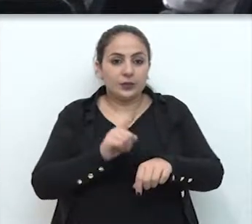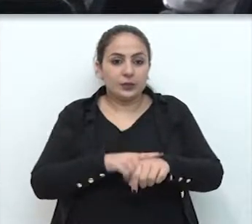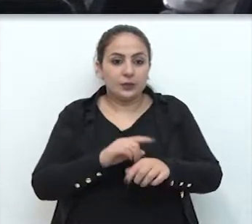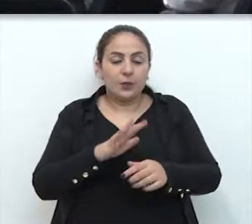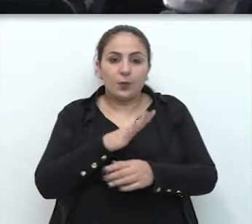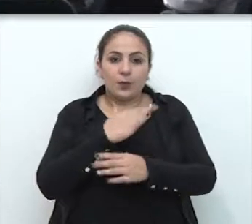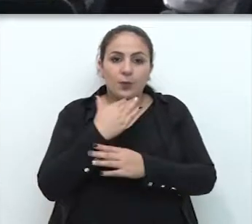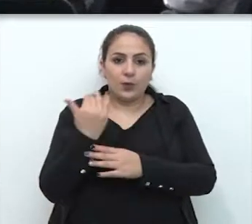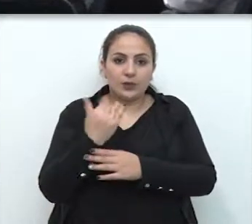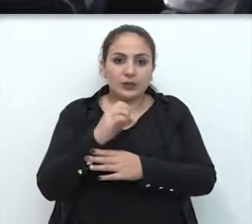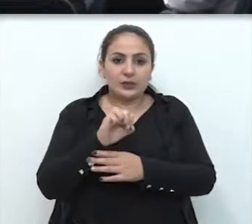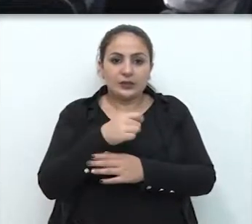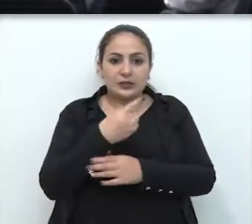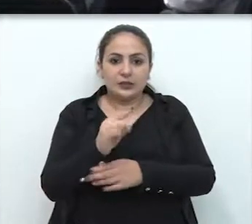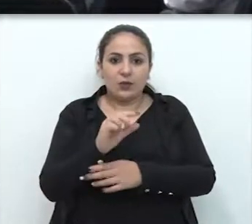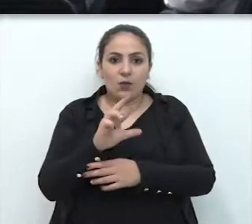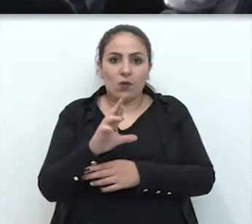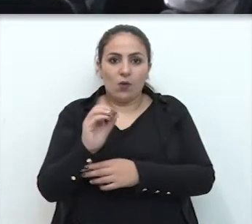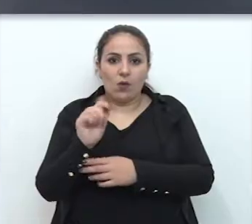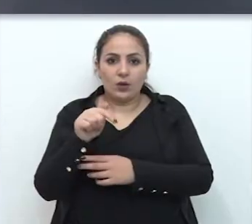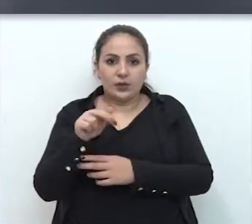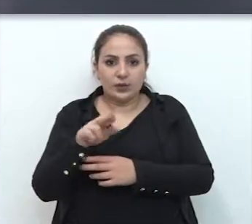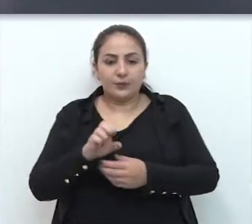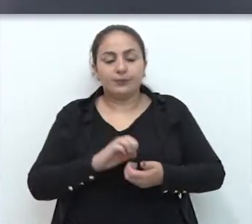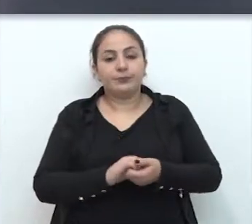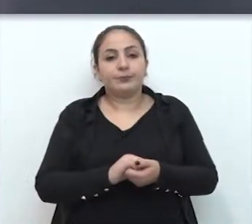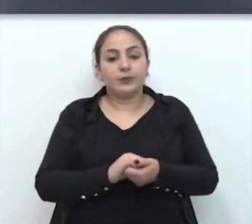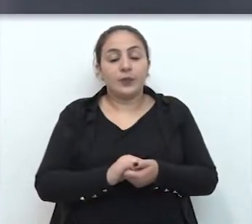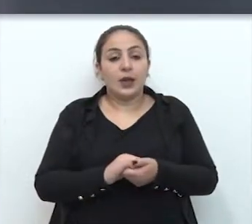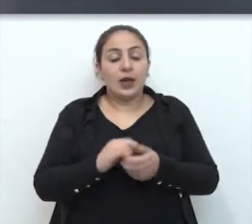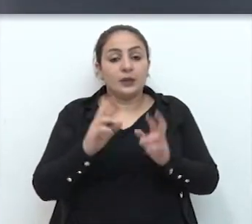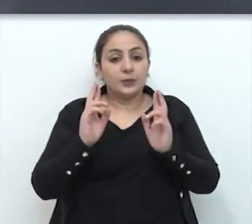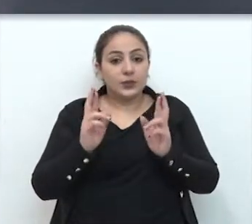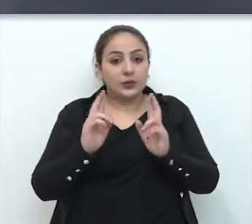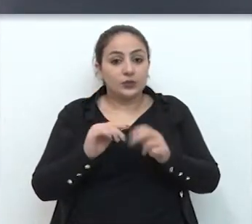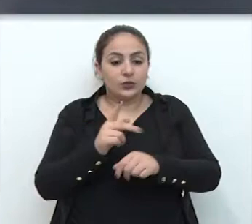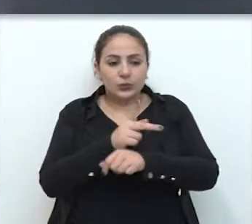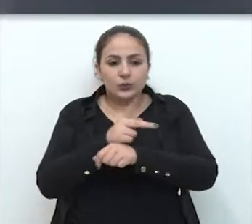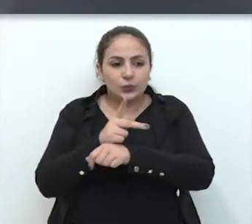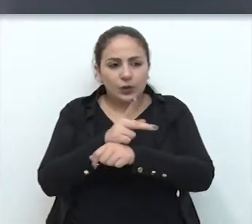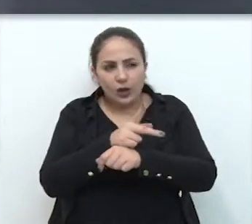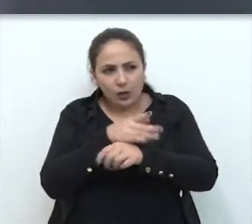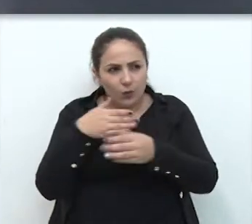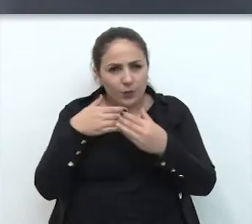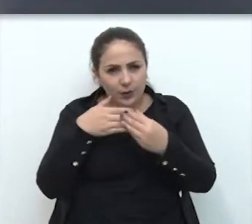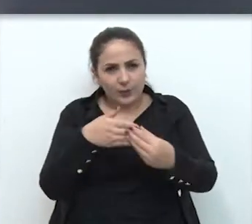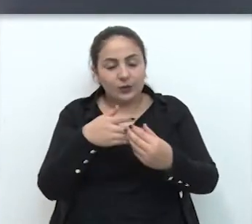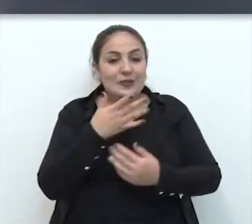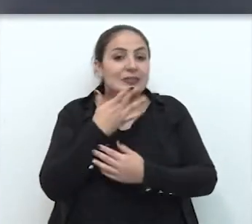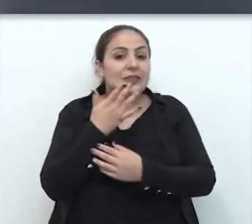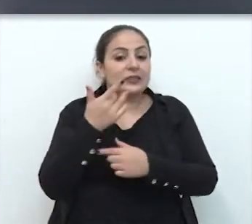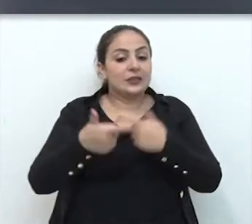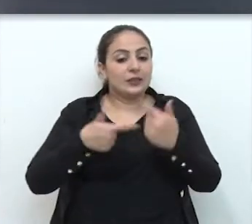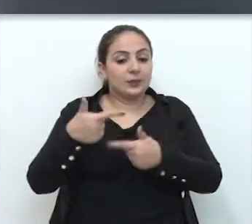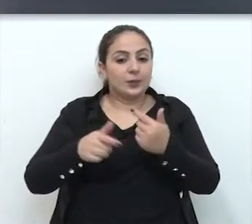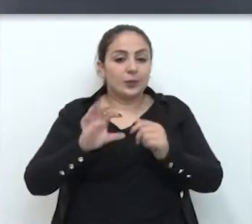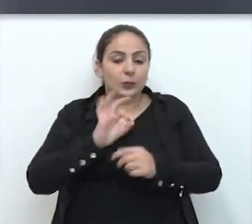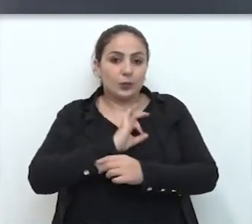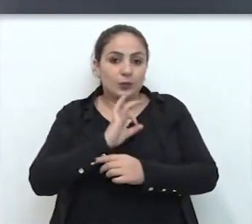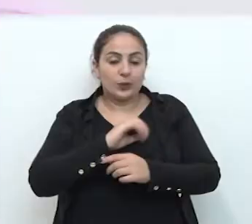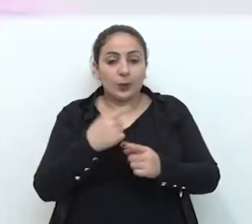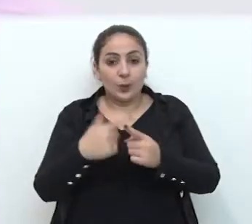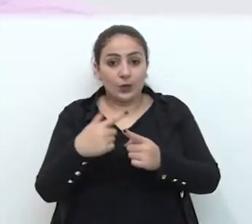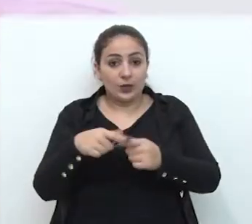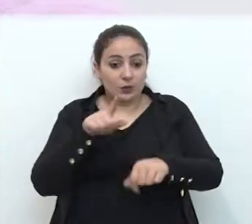recentemente, uma morte em São Roque. A expectativa é de que o monitoramento eletrônico facilite o trabalho da